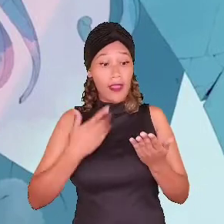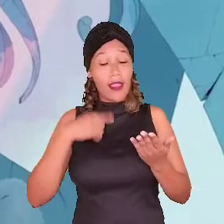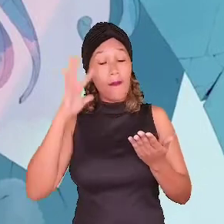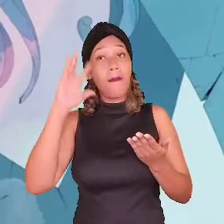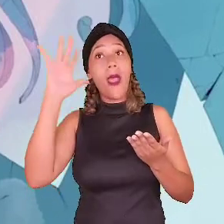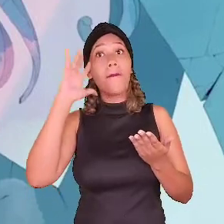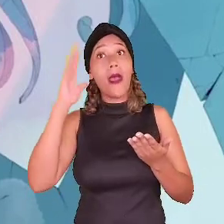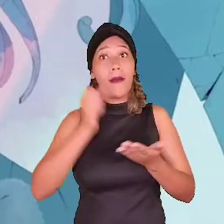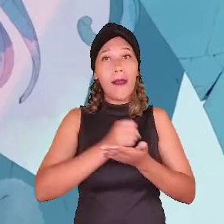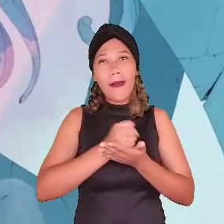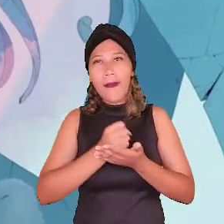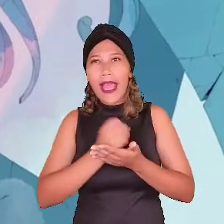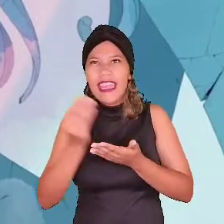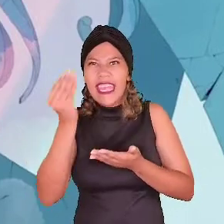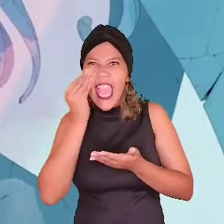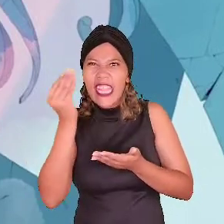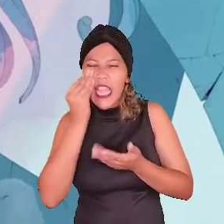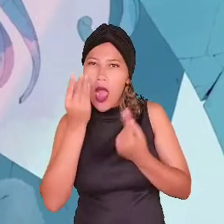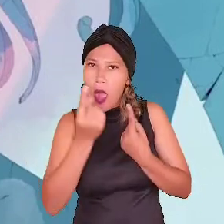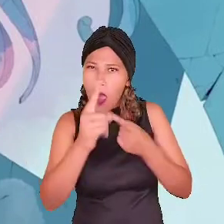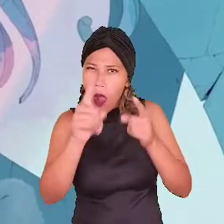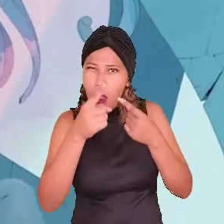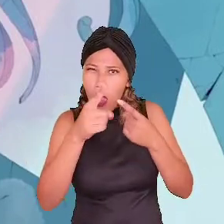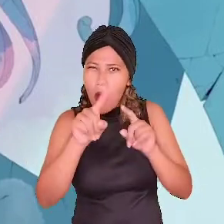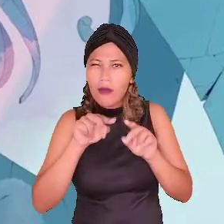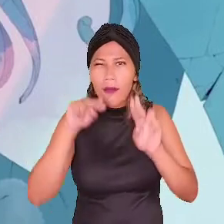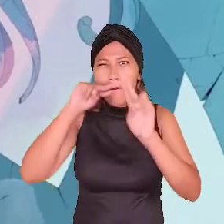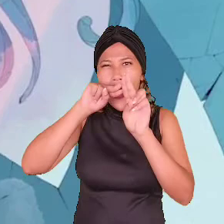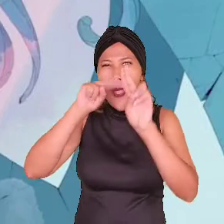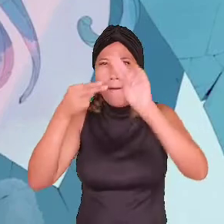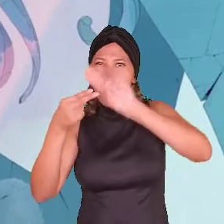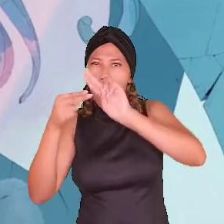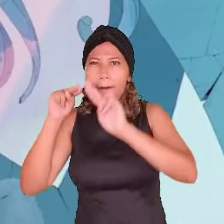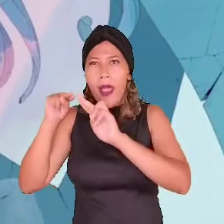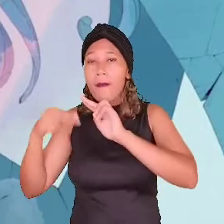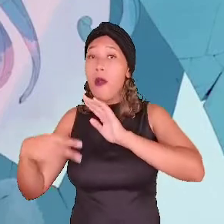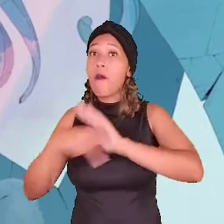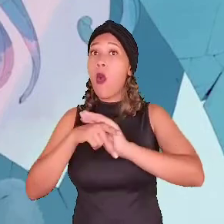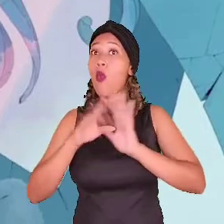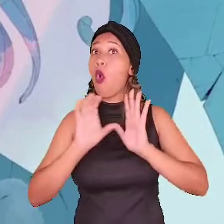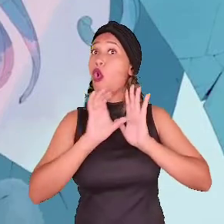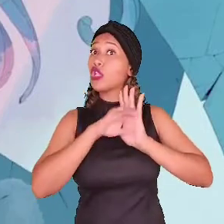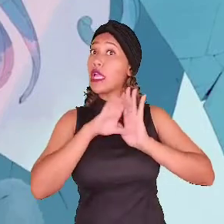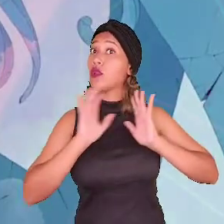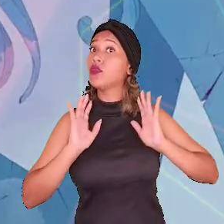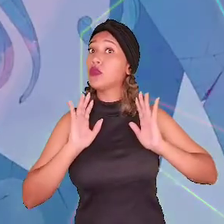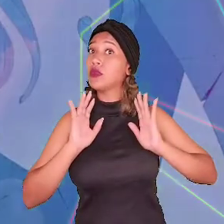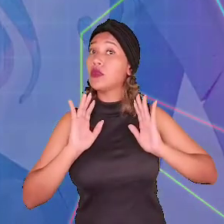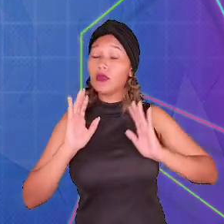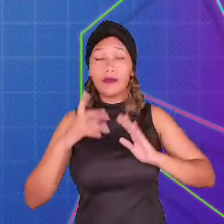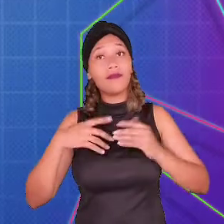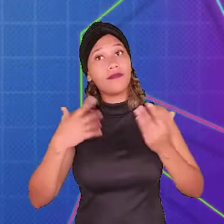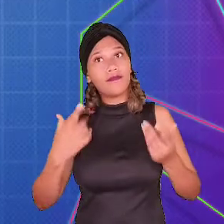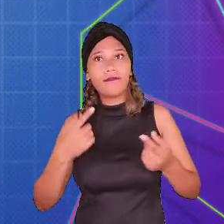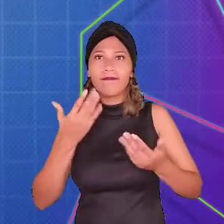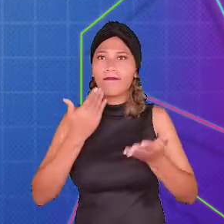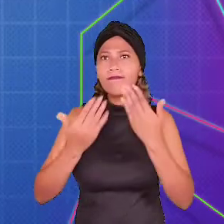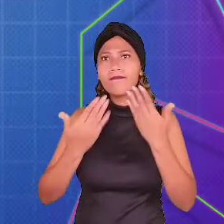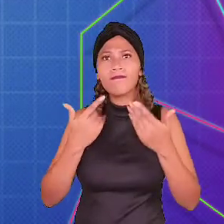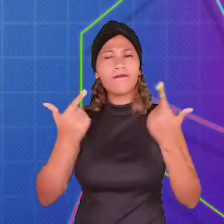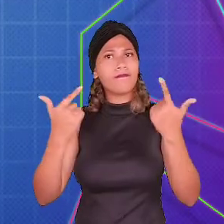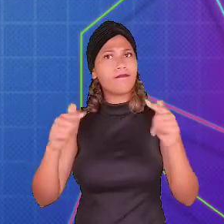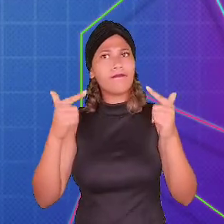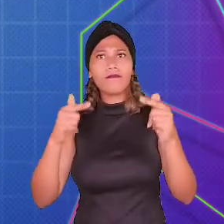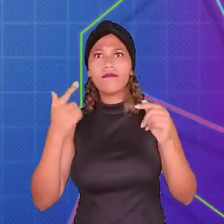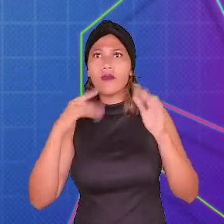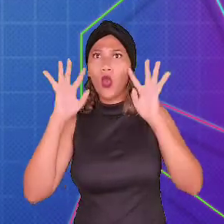jogador tem sua imaginação testada ao precisar montar quebra-cabeças conceituais. Mesmo sem ter diálogos, Grease